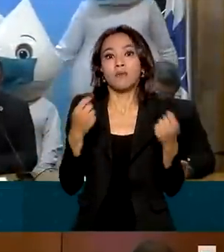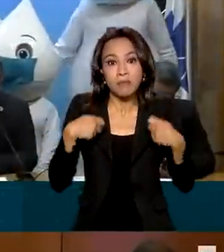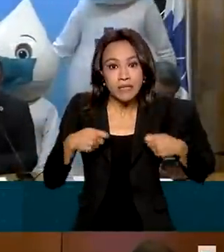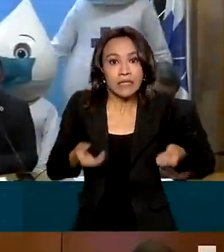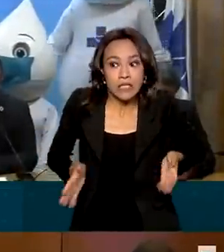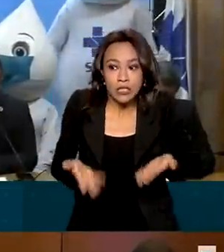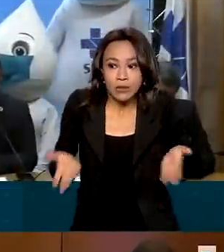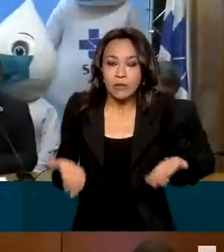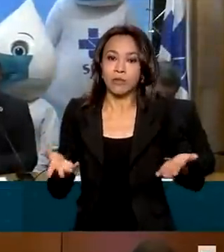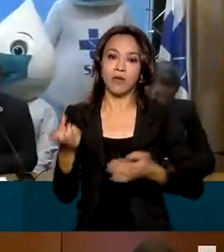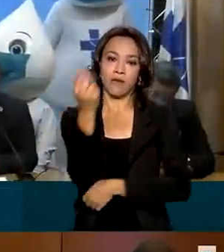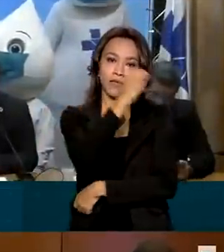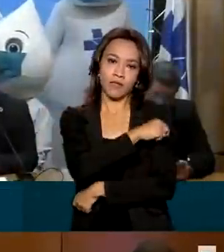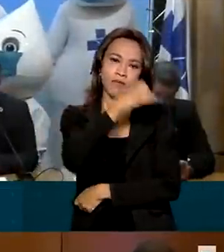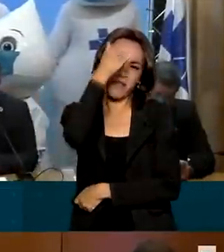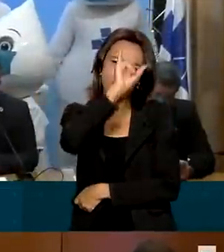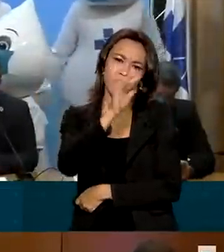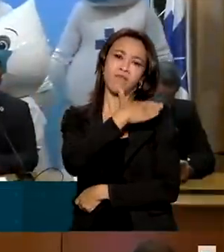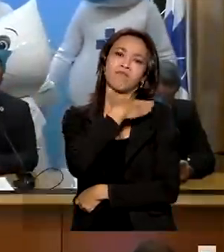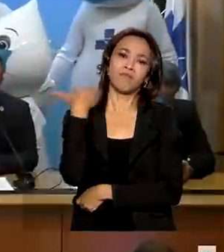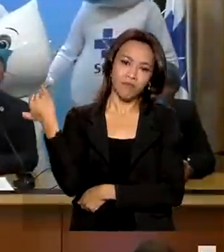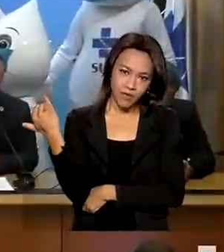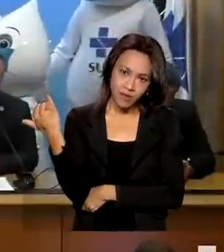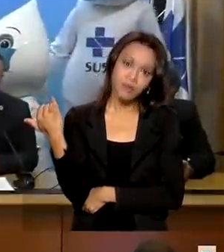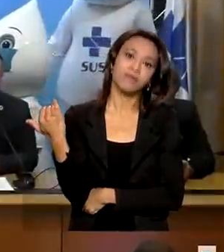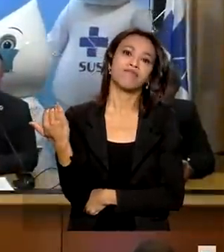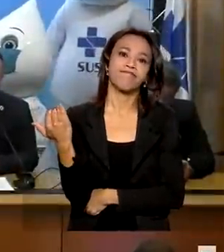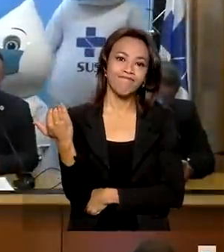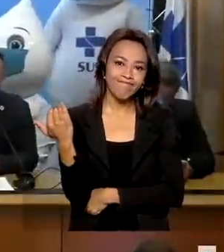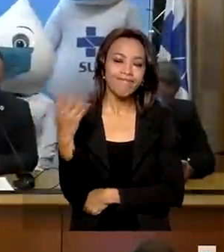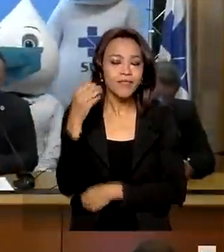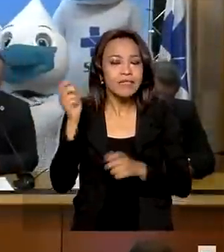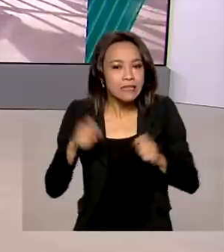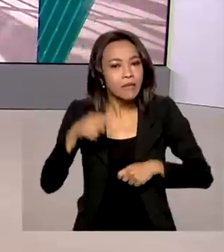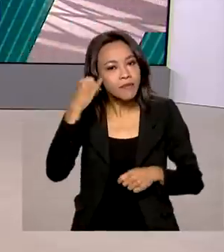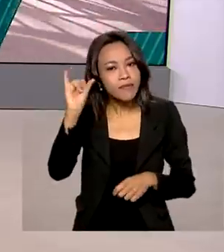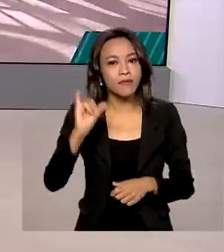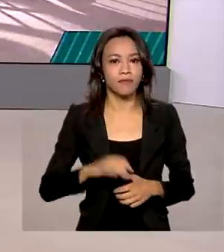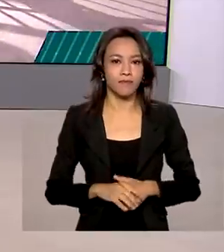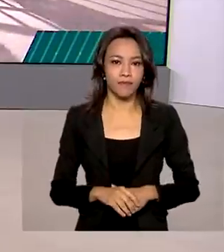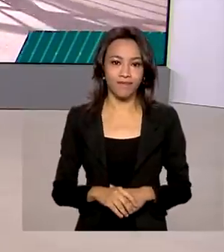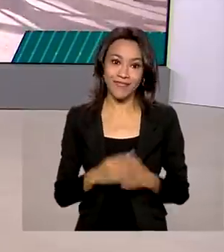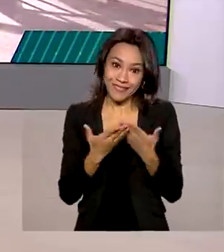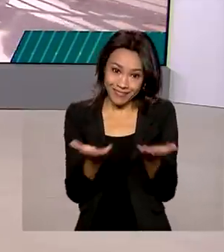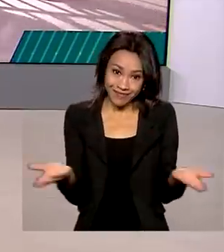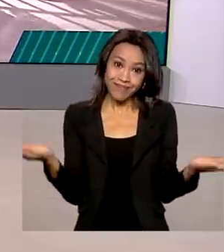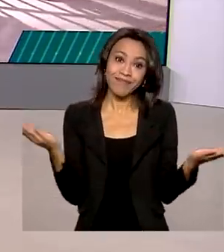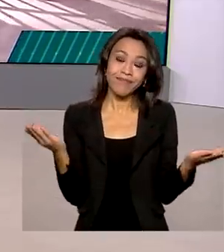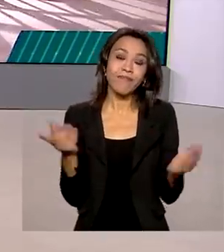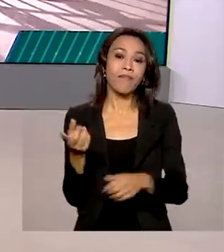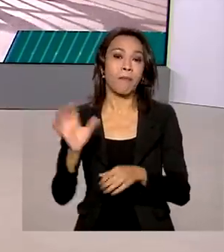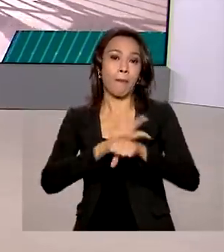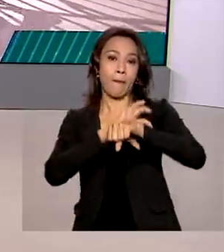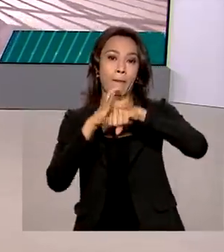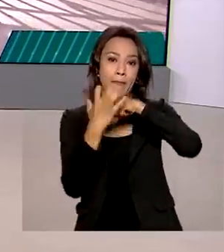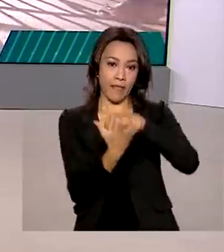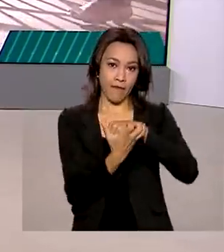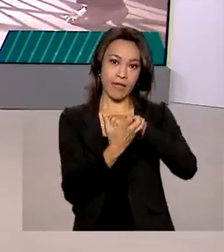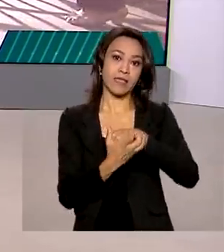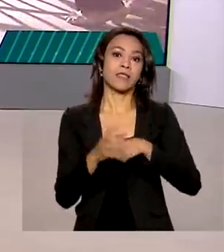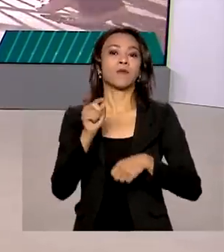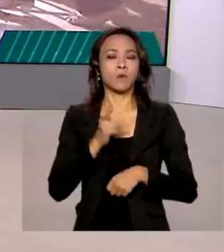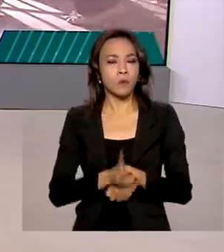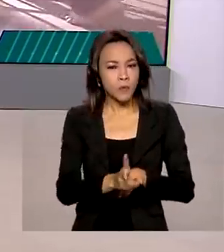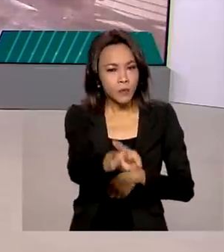e, com isso, impedir mortes completamente evitáveis. É isso aí. E olha, a vacinação contra a Covid-19